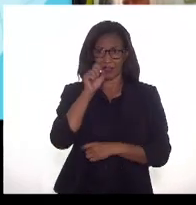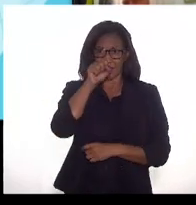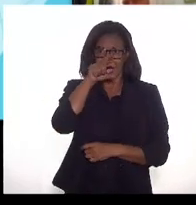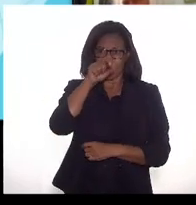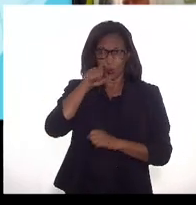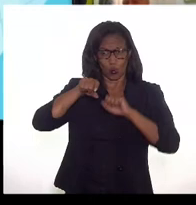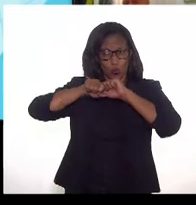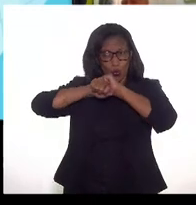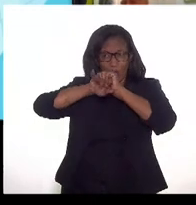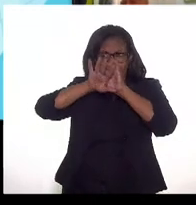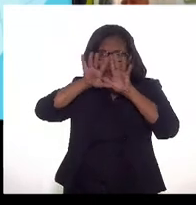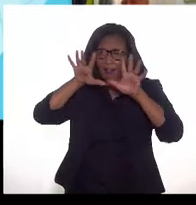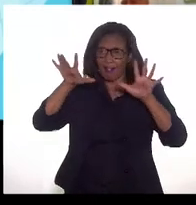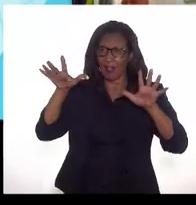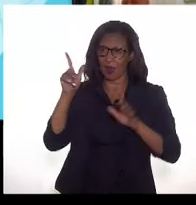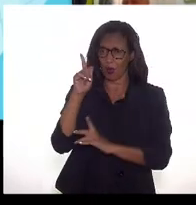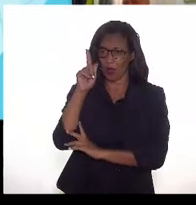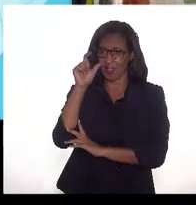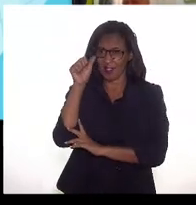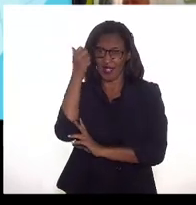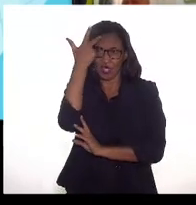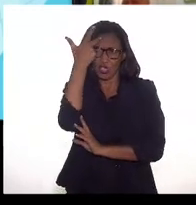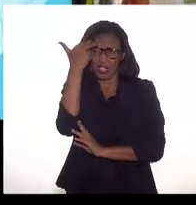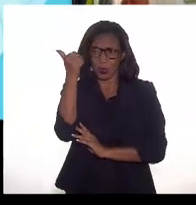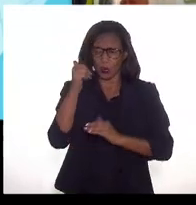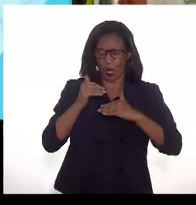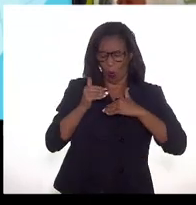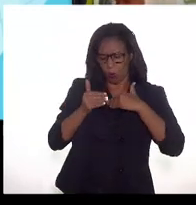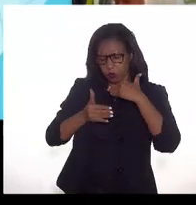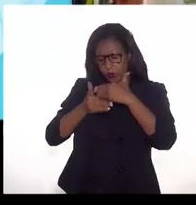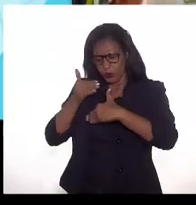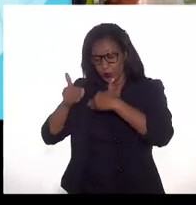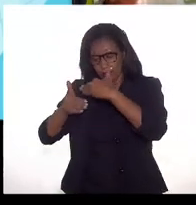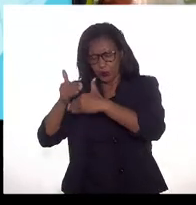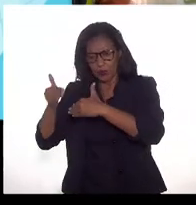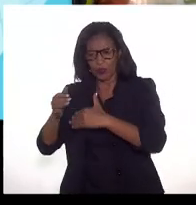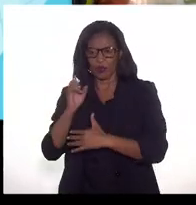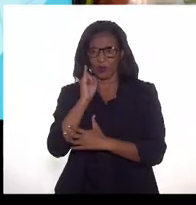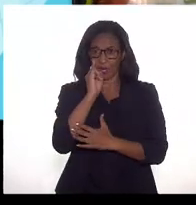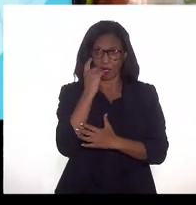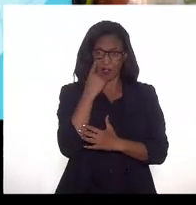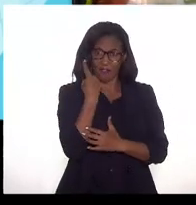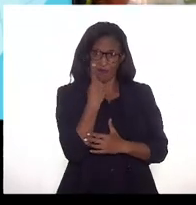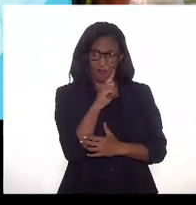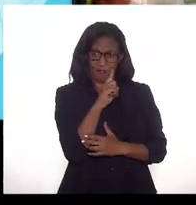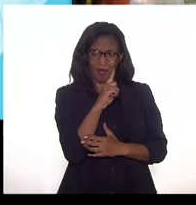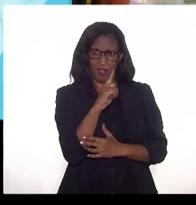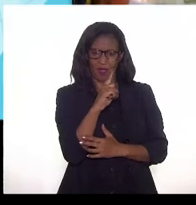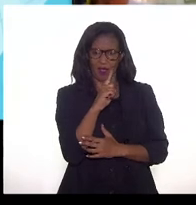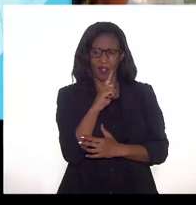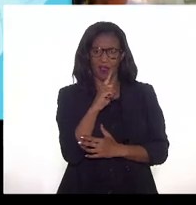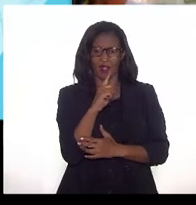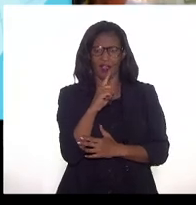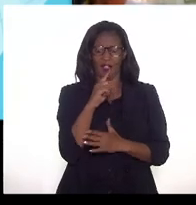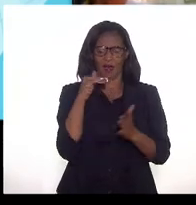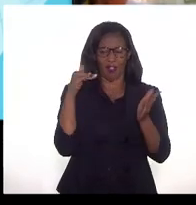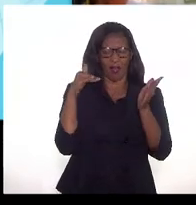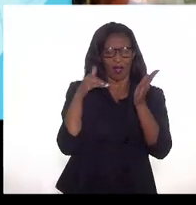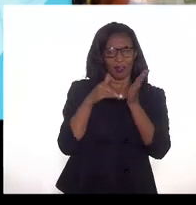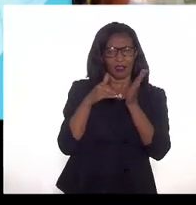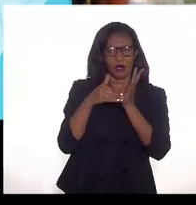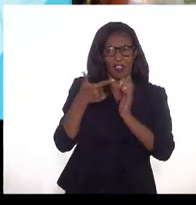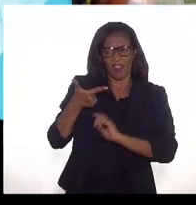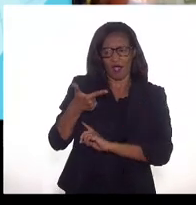do gás natural. Então, se vocês virem aí, até o ano de 2020,